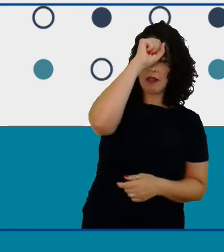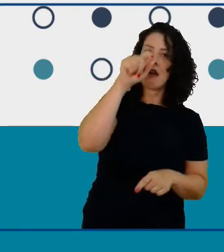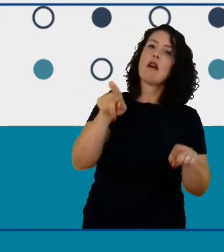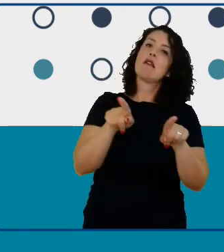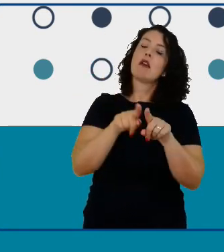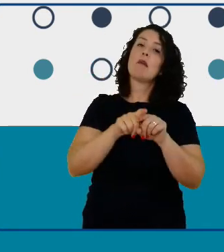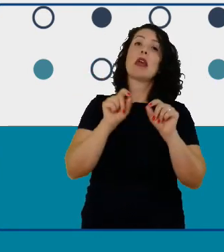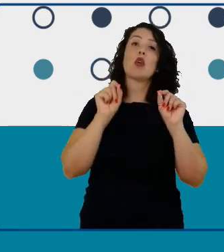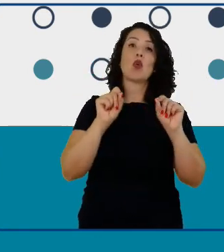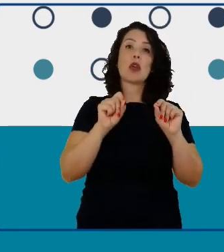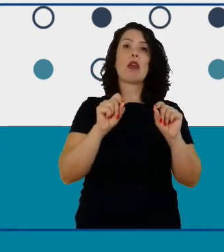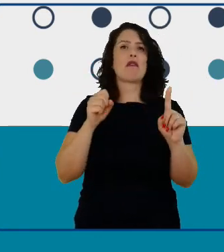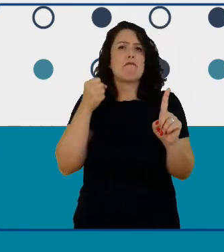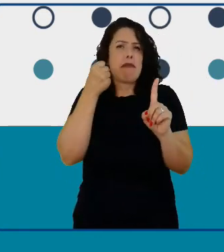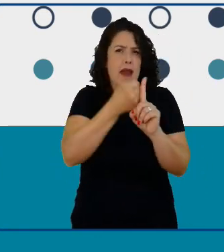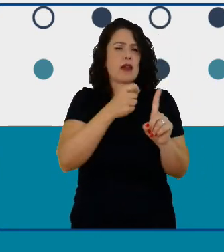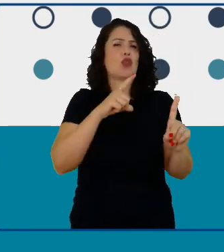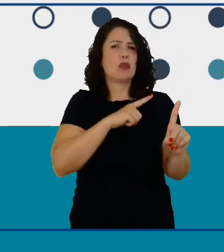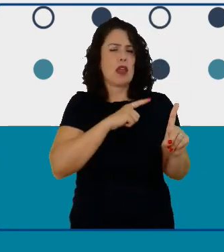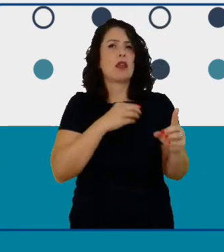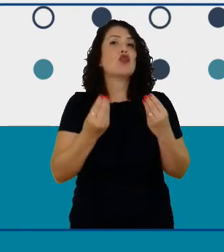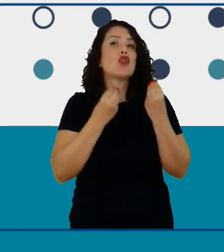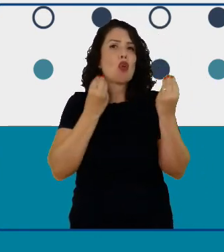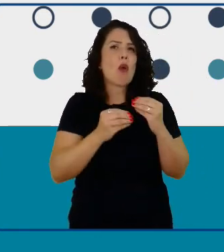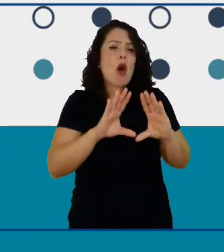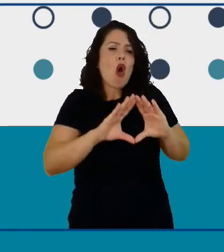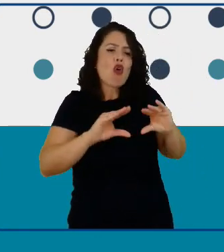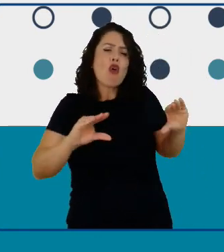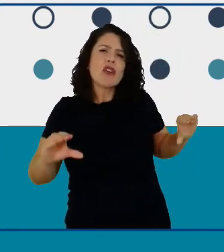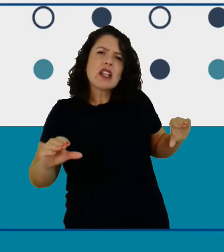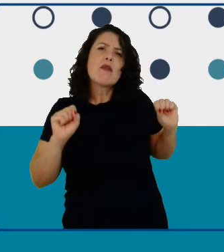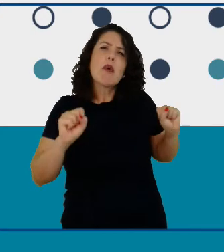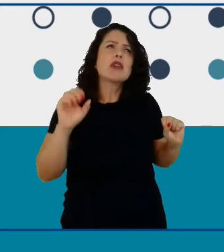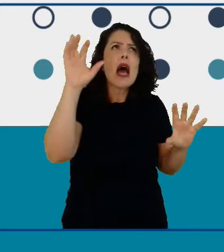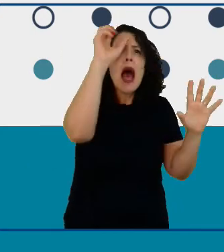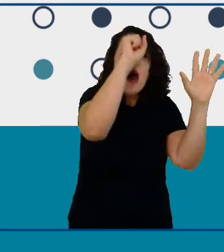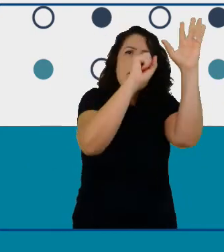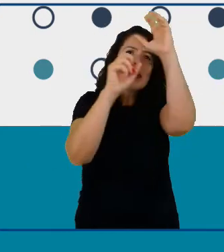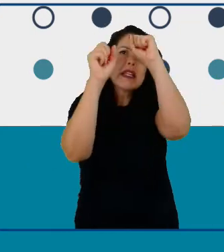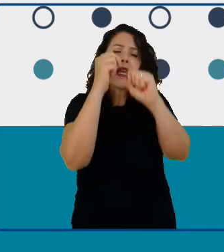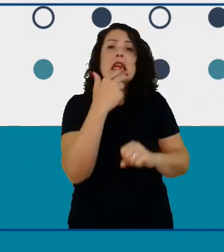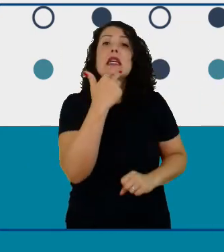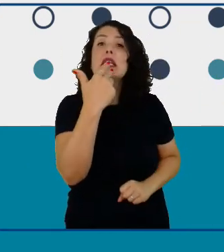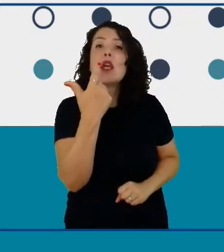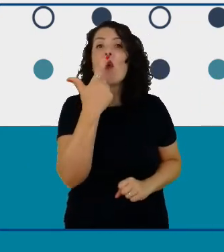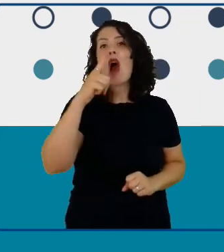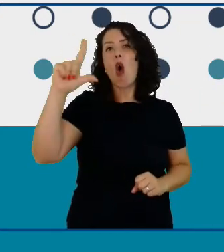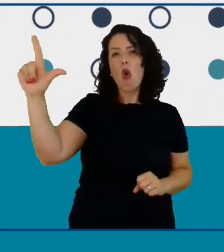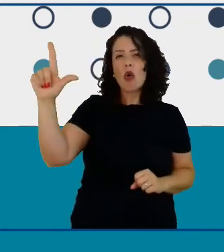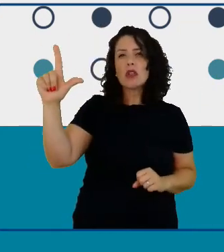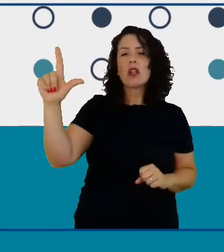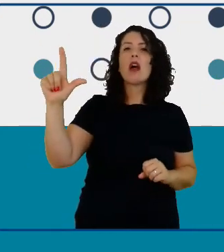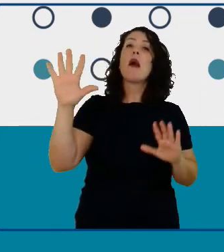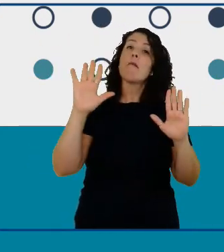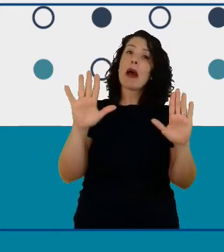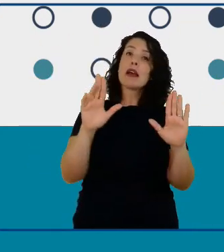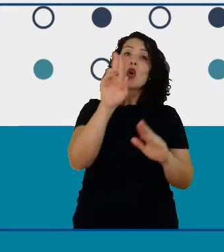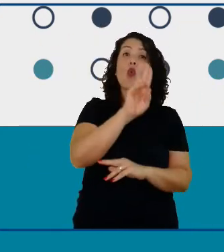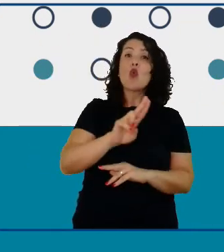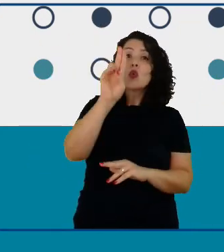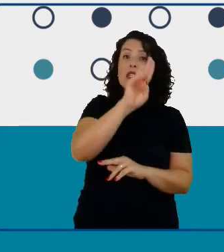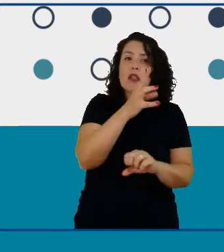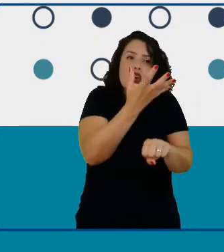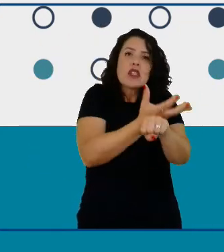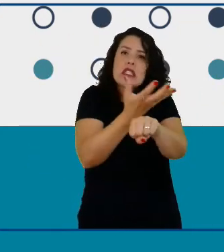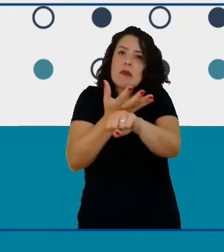aprender um novo idioma ou de aprofundar um novo idioma com o que eles já gostam de estudar ou que eles já produzem em escolas ou no clube de